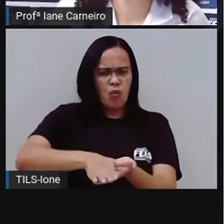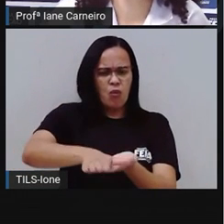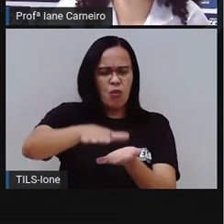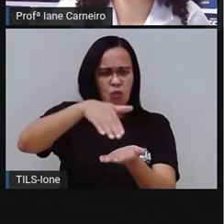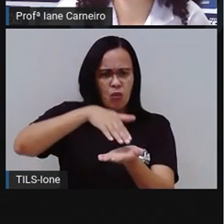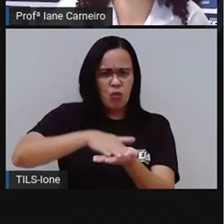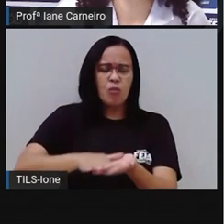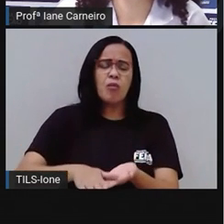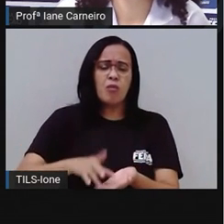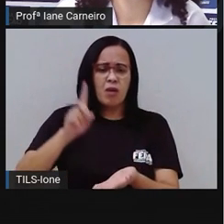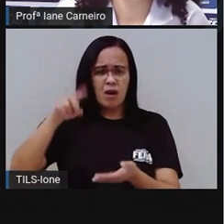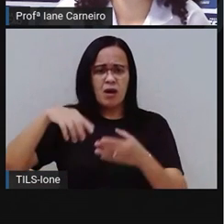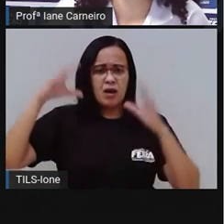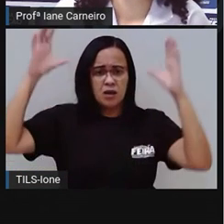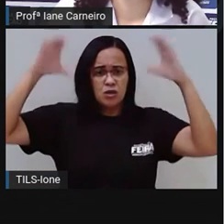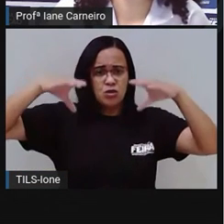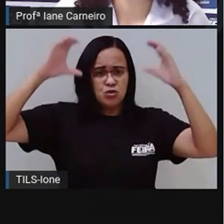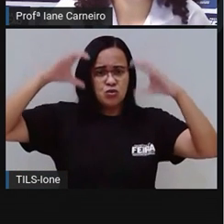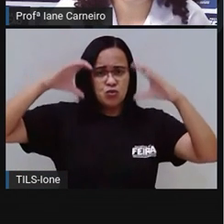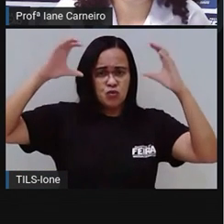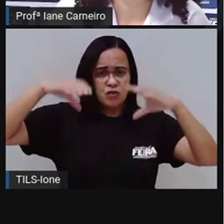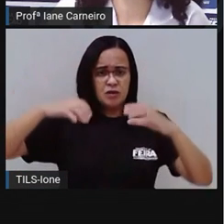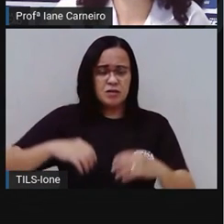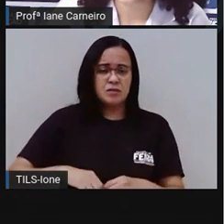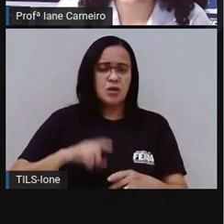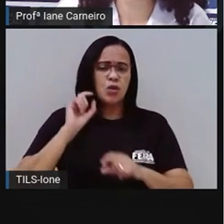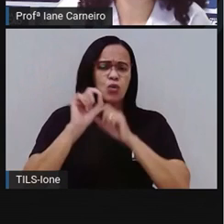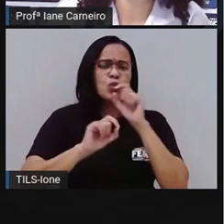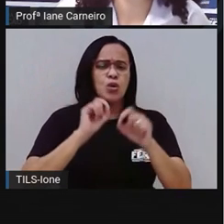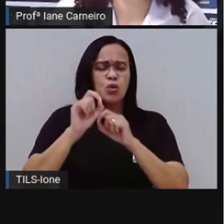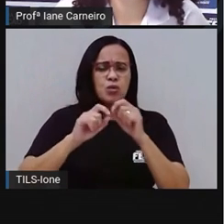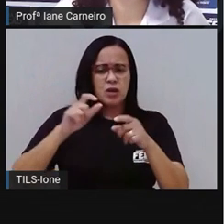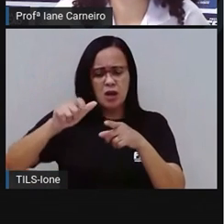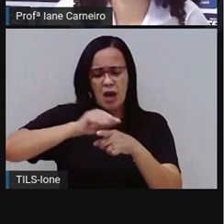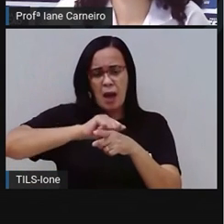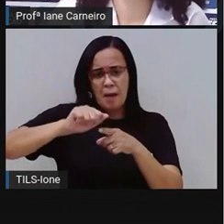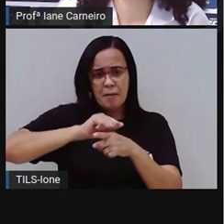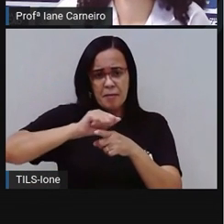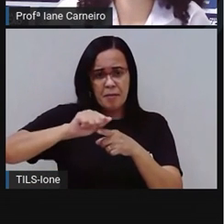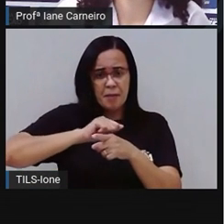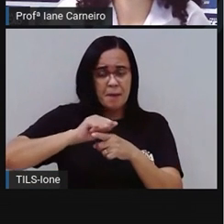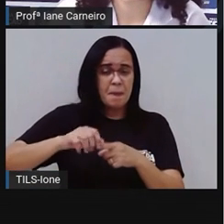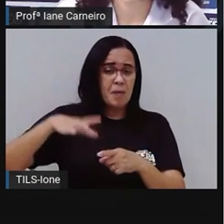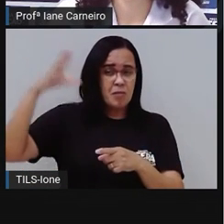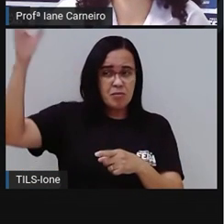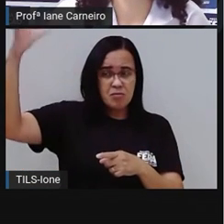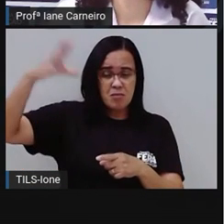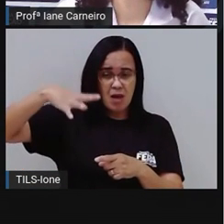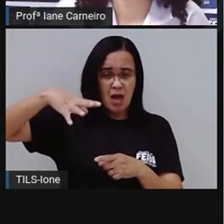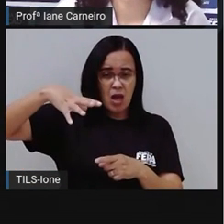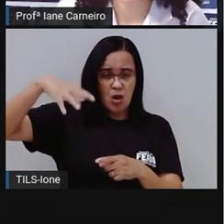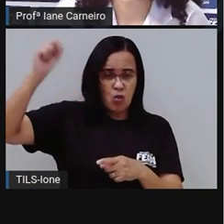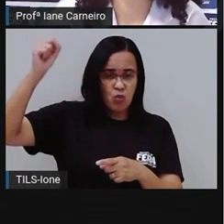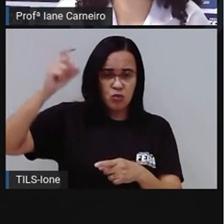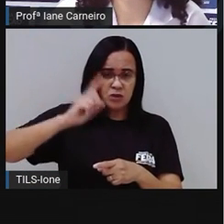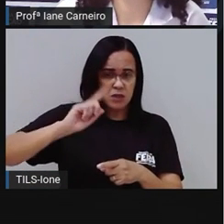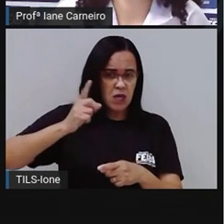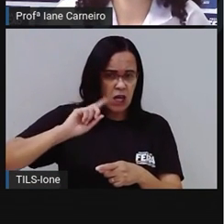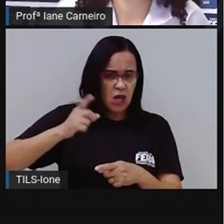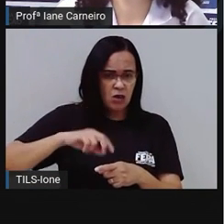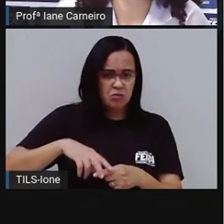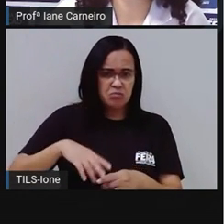C, chuva. O que é o que é? Apaga, mas não é luz. Não suporta coisa errada. É A,